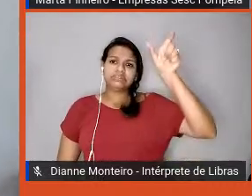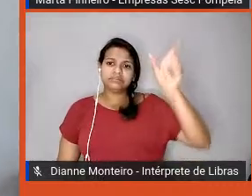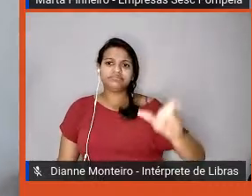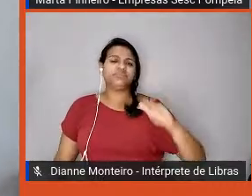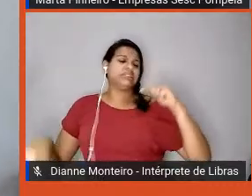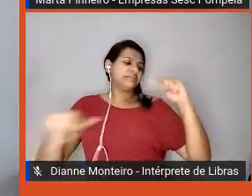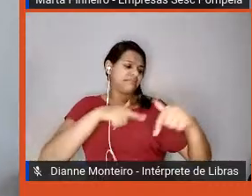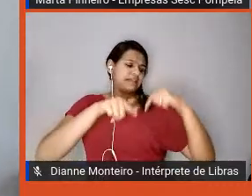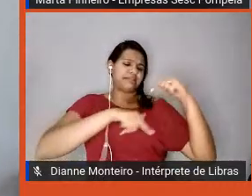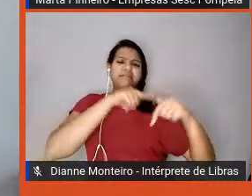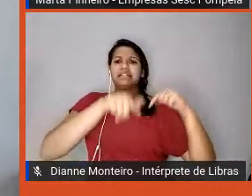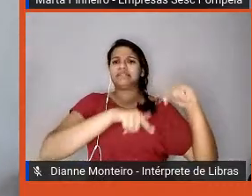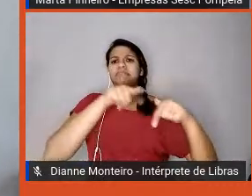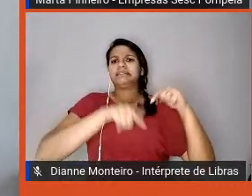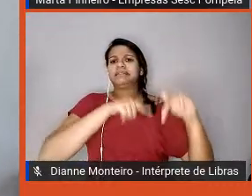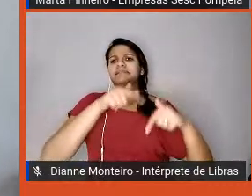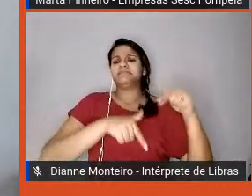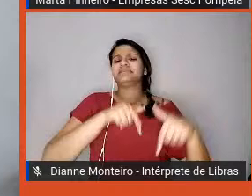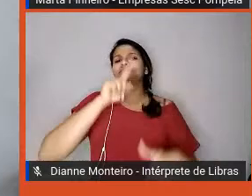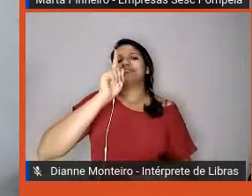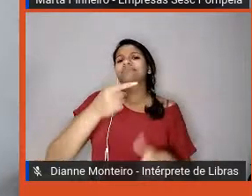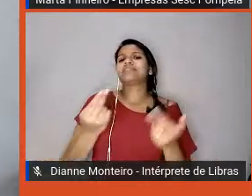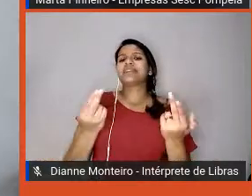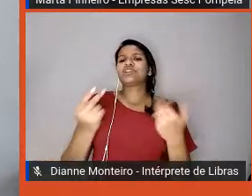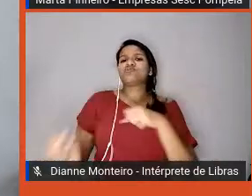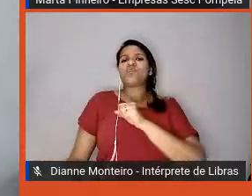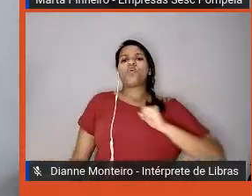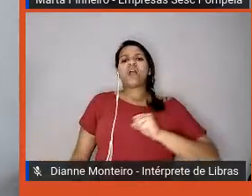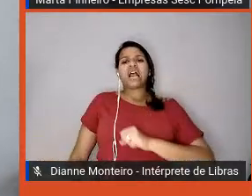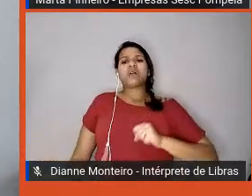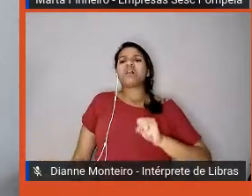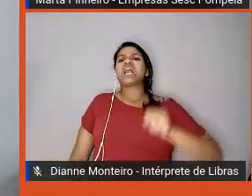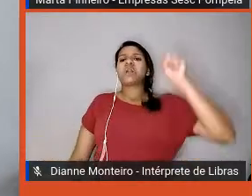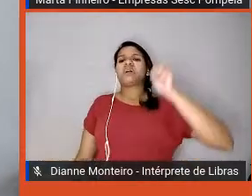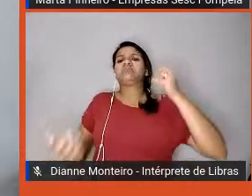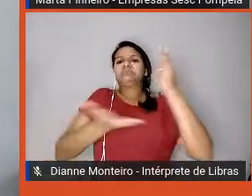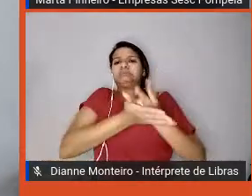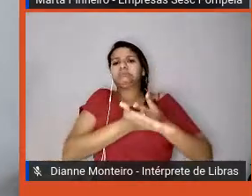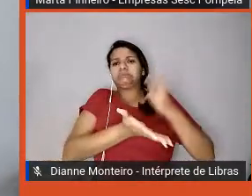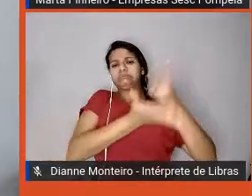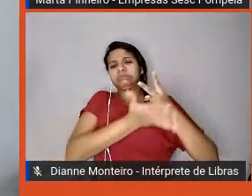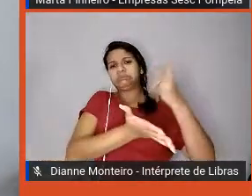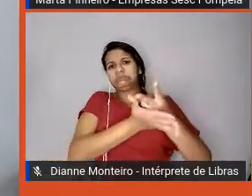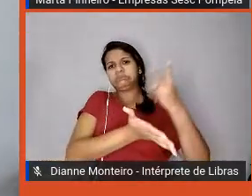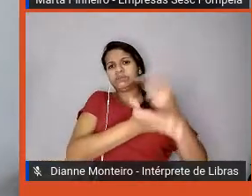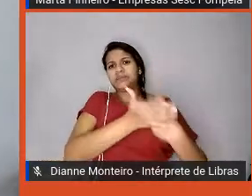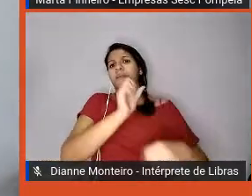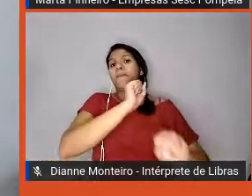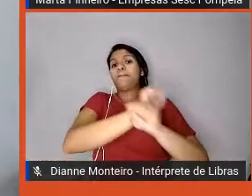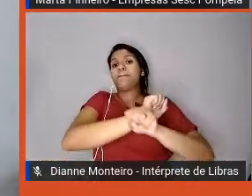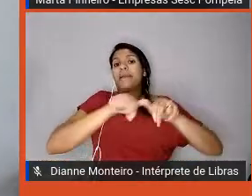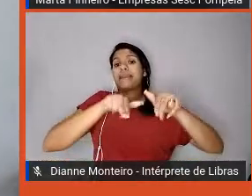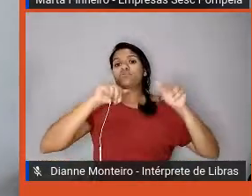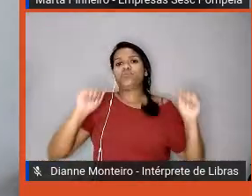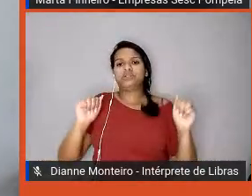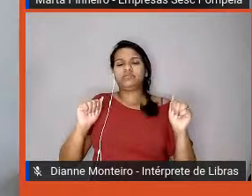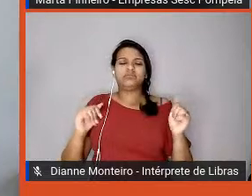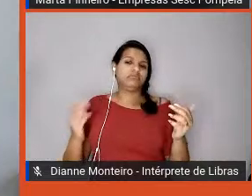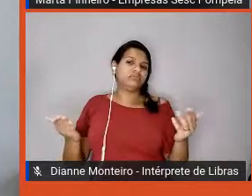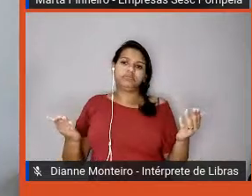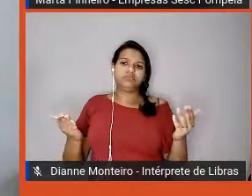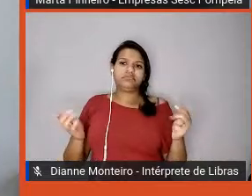a gente vai estar sugando muito dessa pessoa, a gente está contribuindo como gestor para uma bola de neve, a gente não é um bom